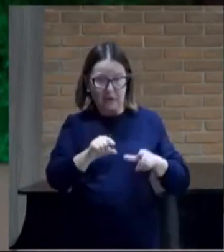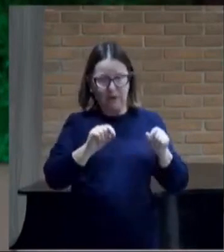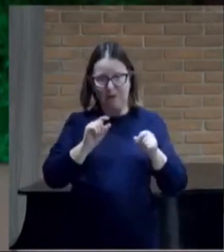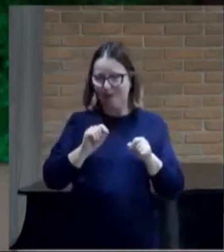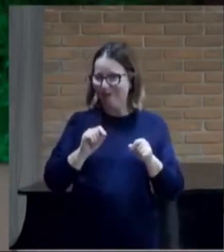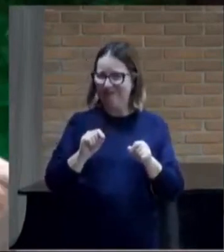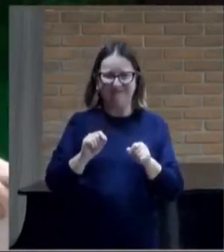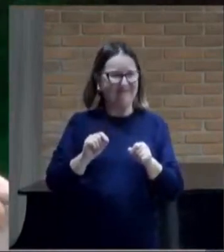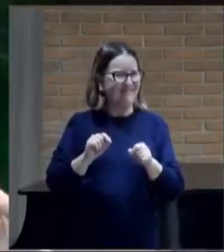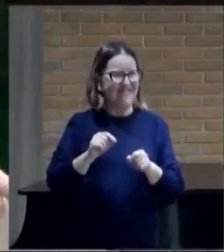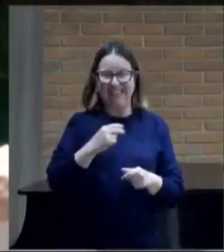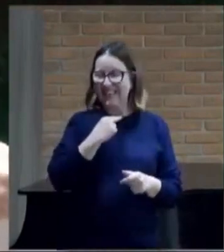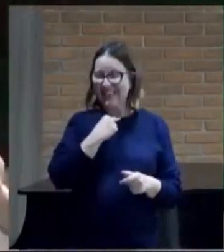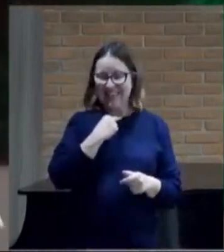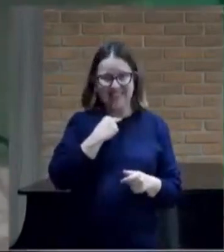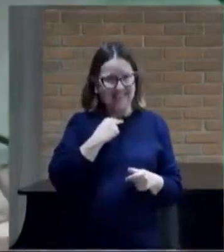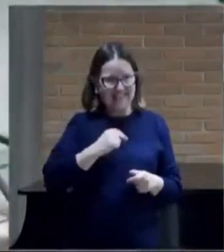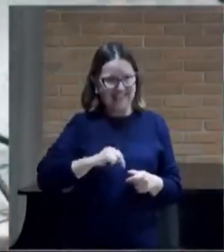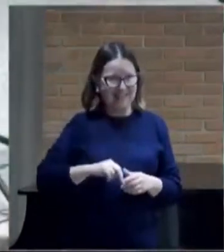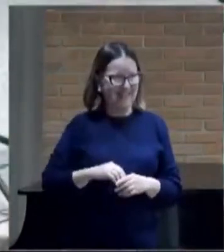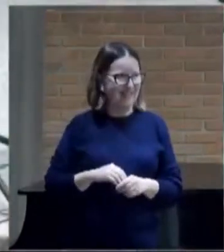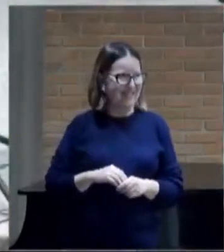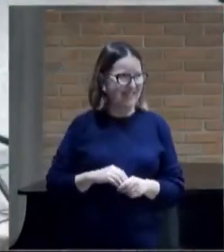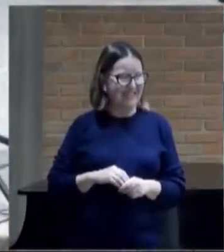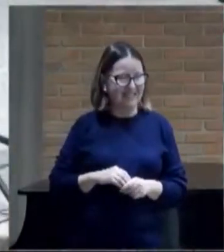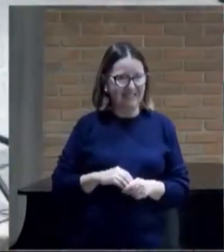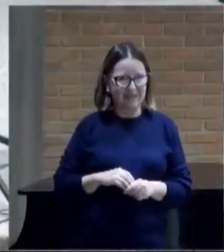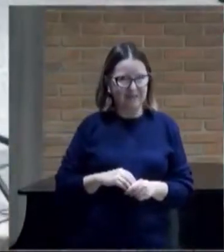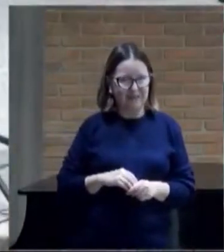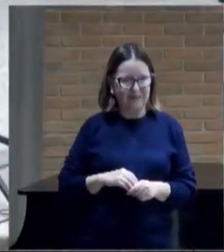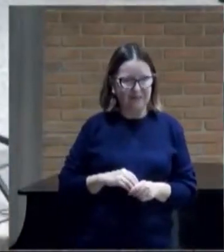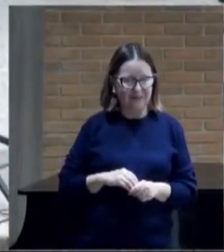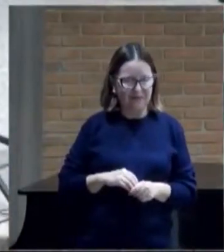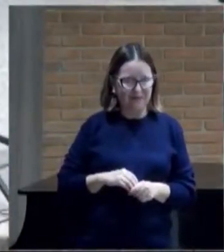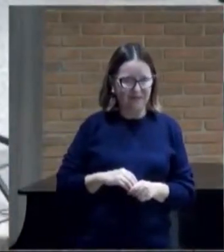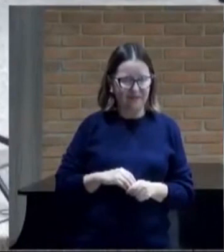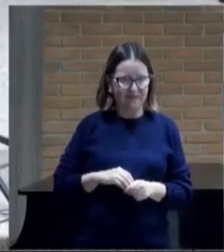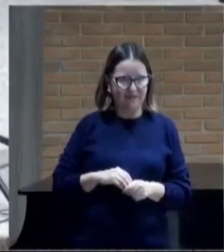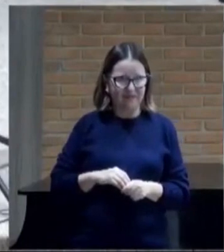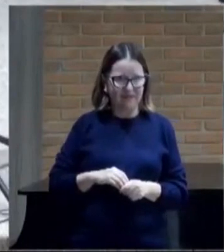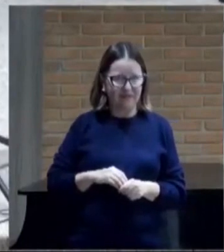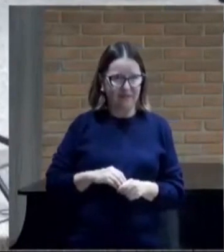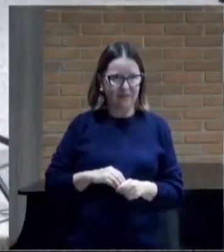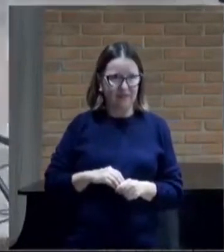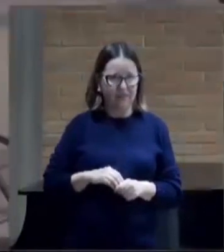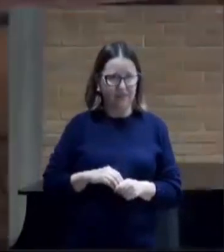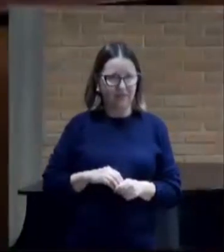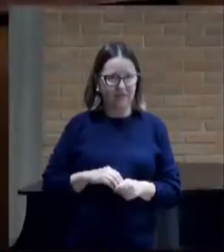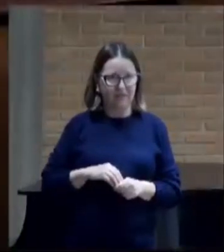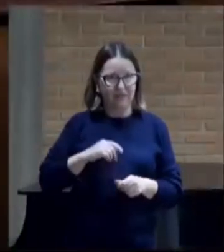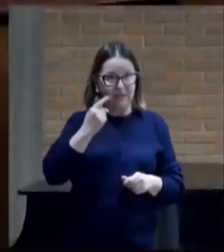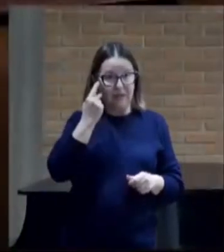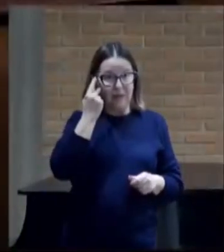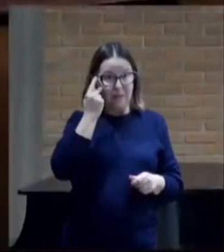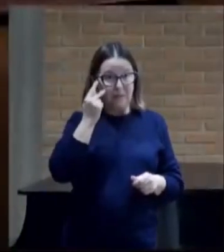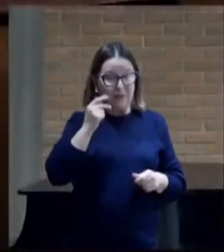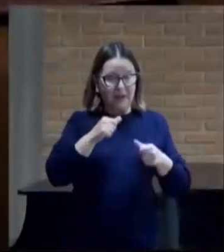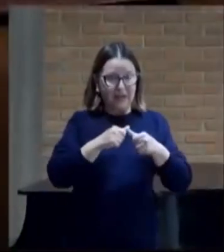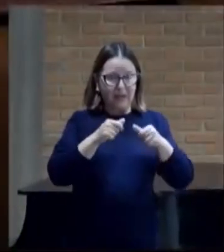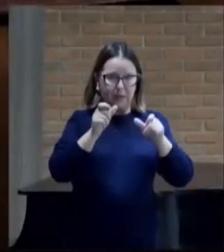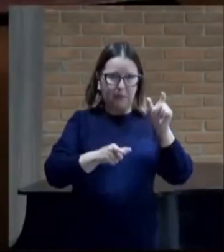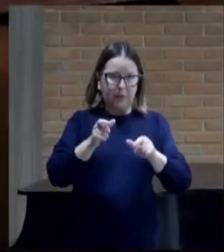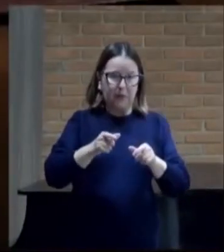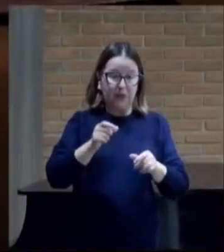há um sistema no mundo de engano vamos continuar só para terminar no versículo 12 a fim de serem julgados